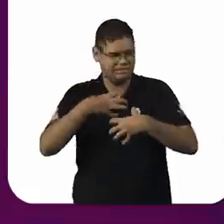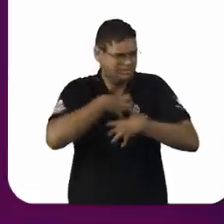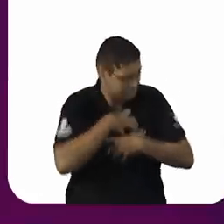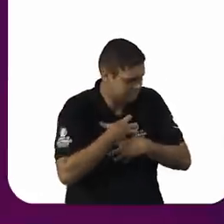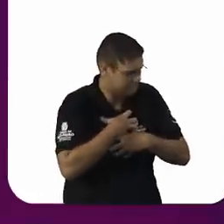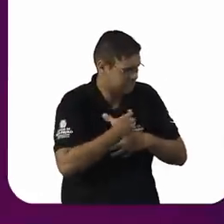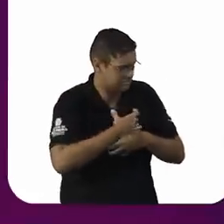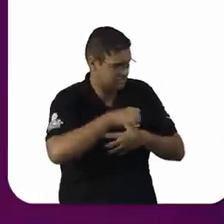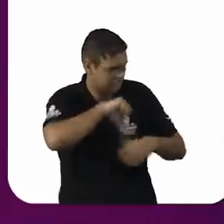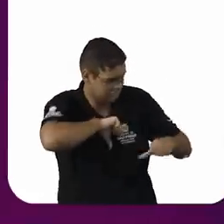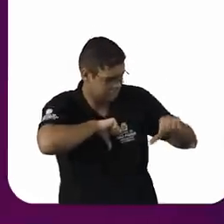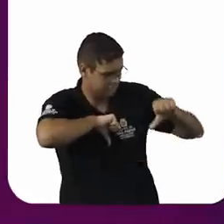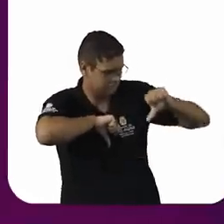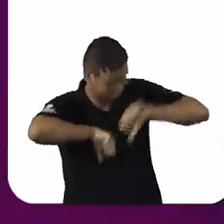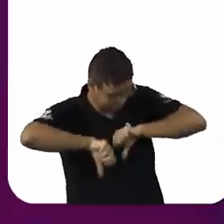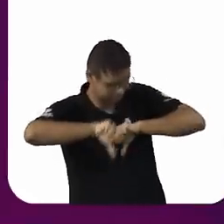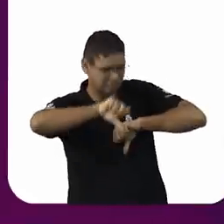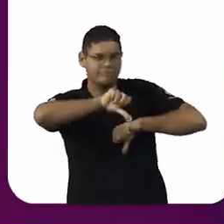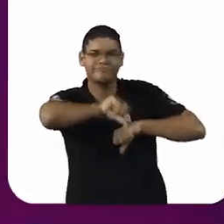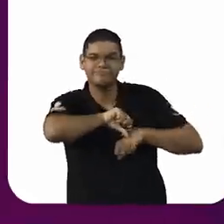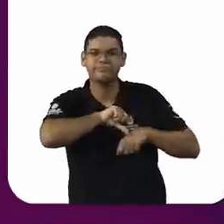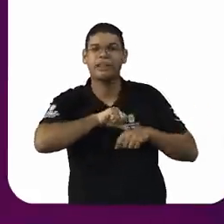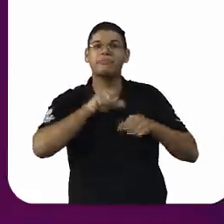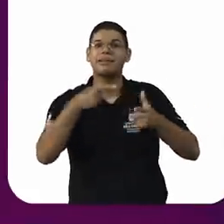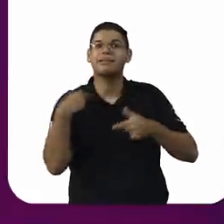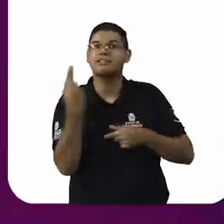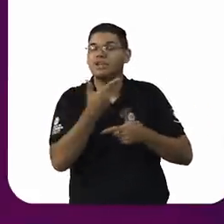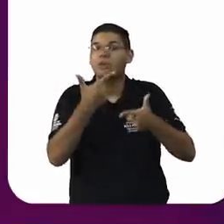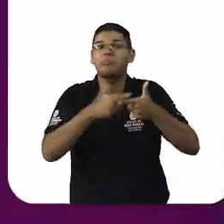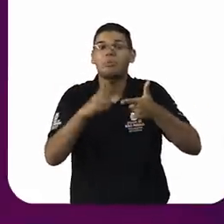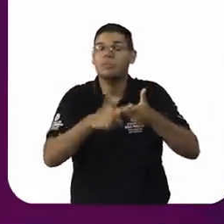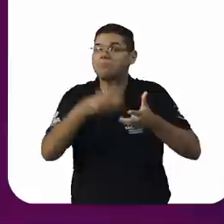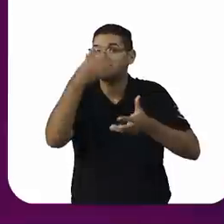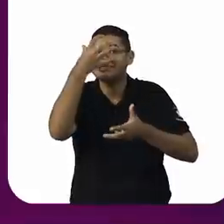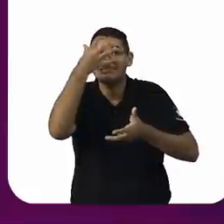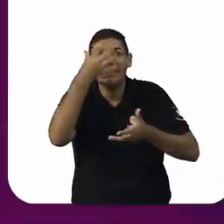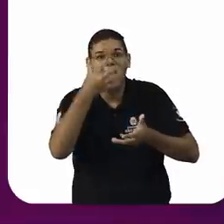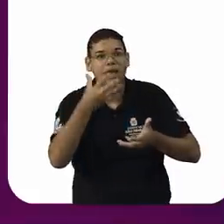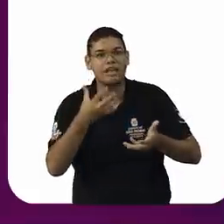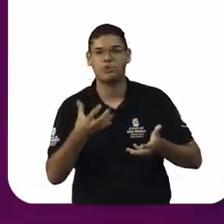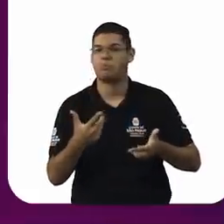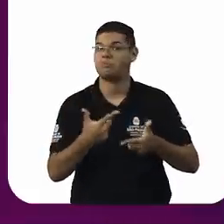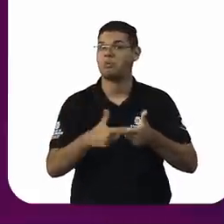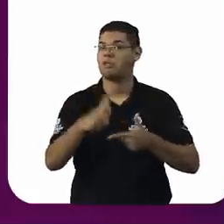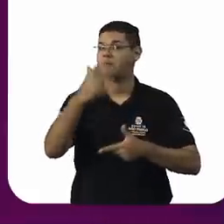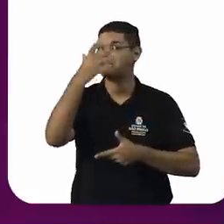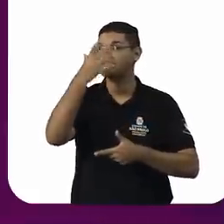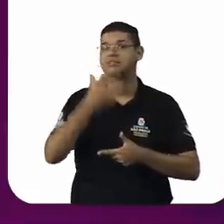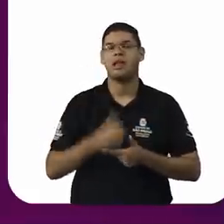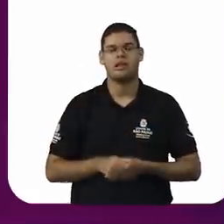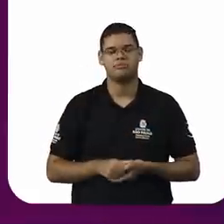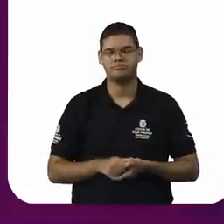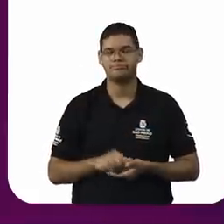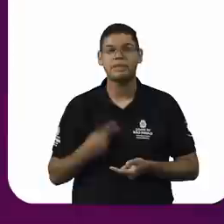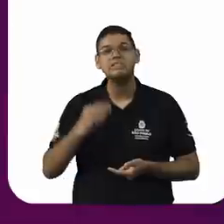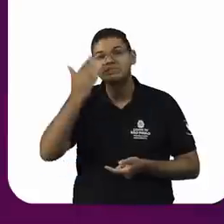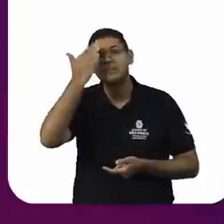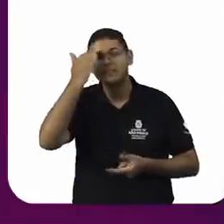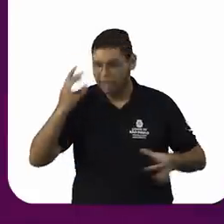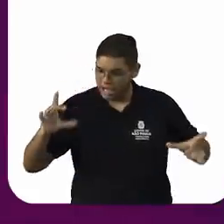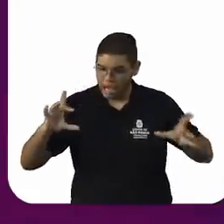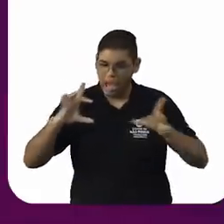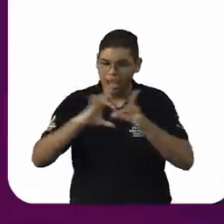mesmo, e parece que nós estamos com um problema sério, de linguística mesmo, de compreender a língua, de